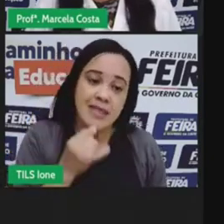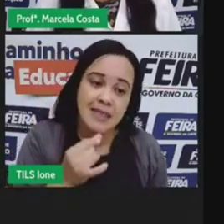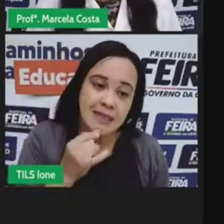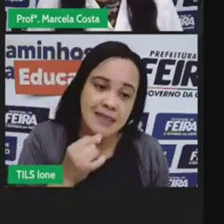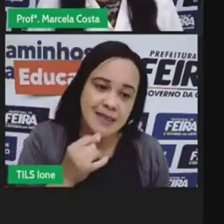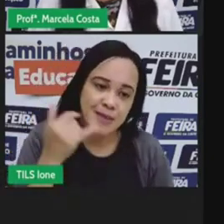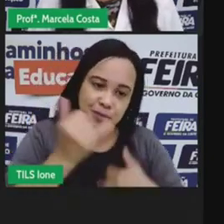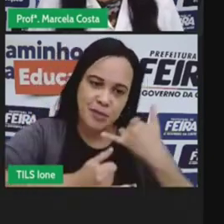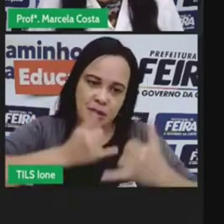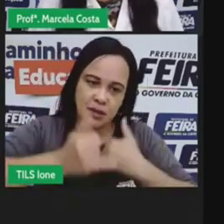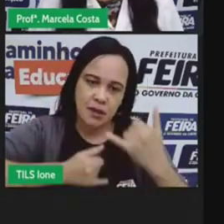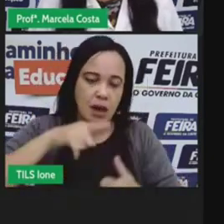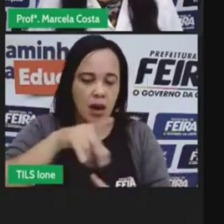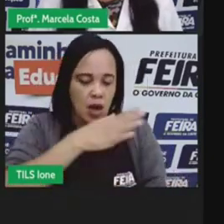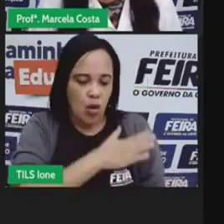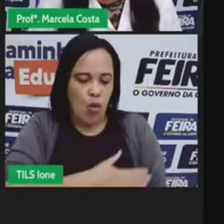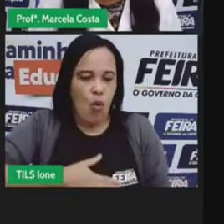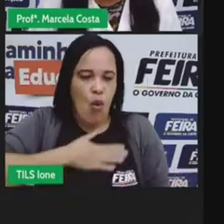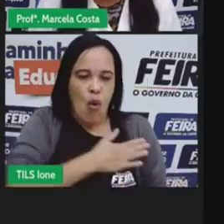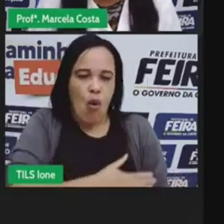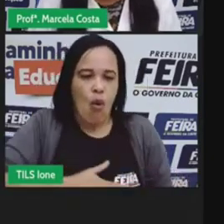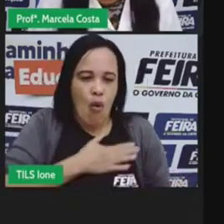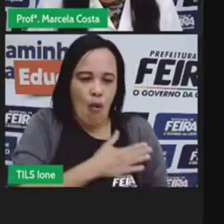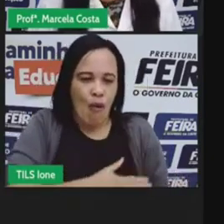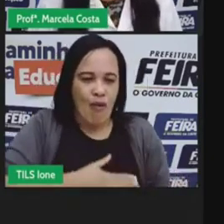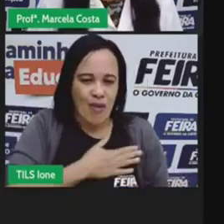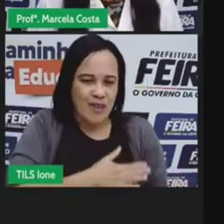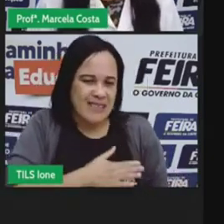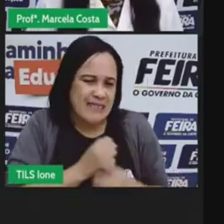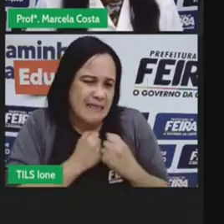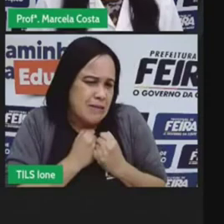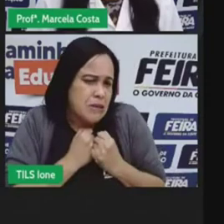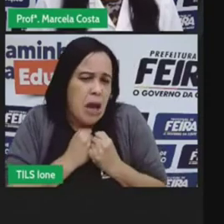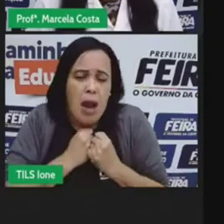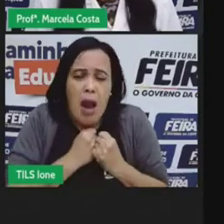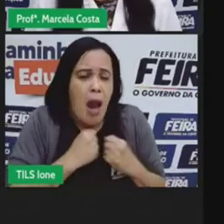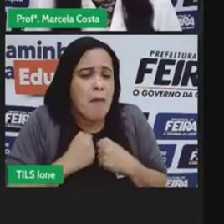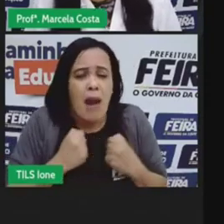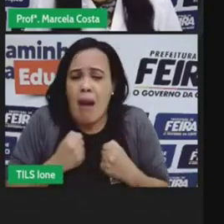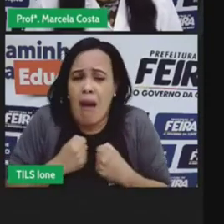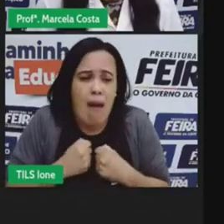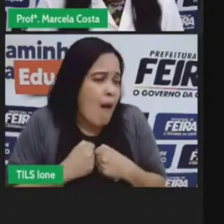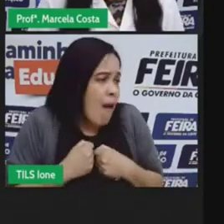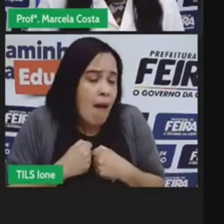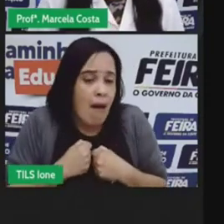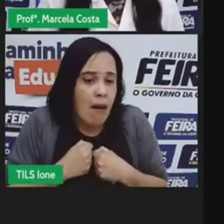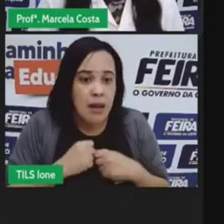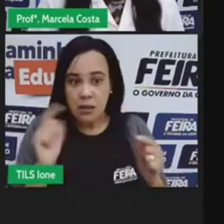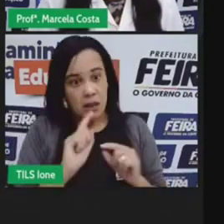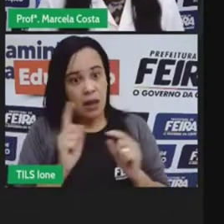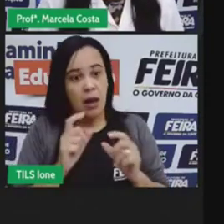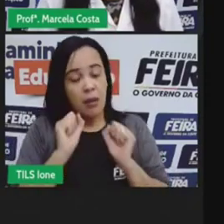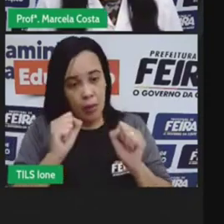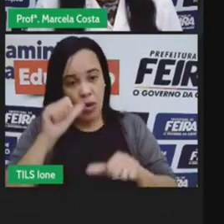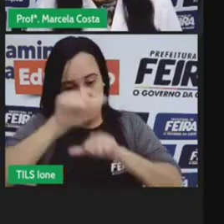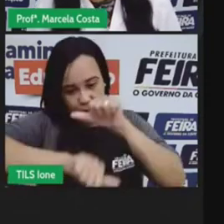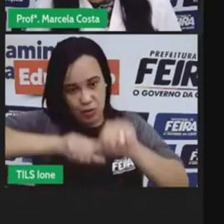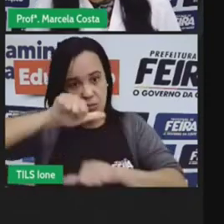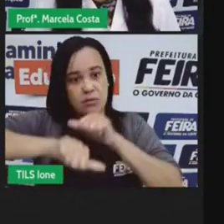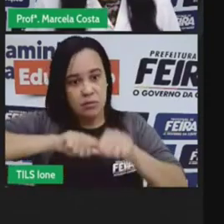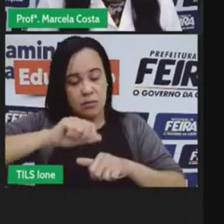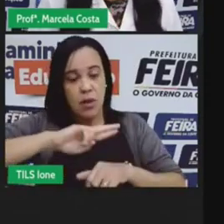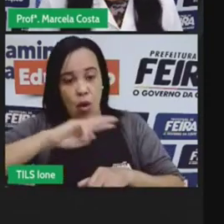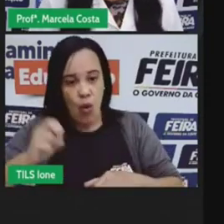outro você não usa muito ele você pode doar você pode trocar com um colega se